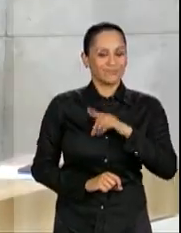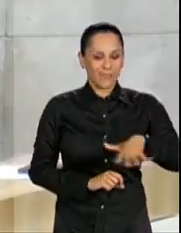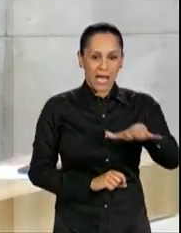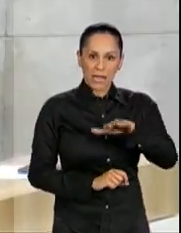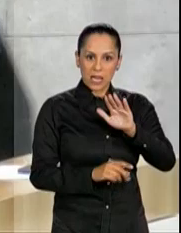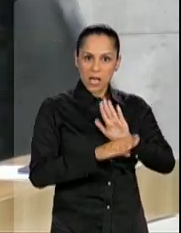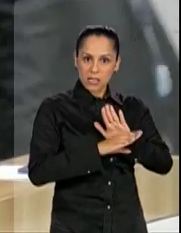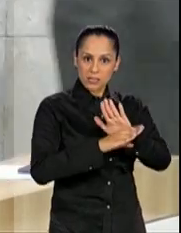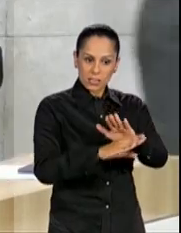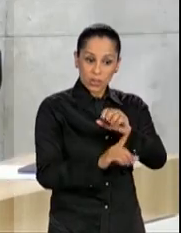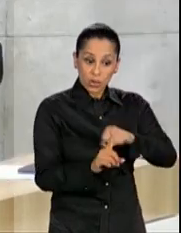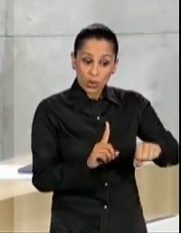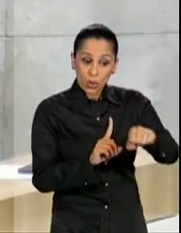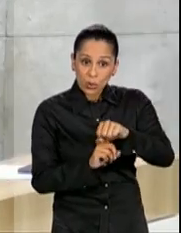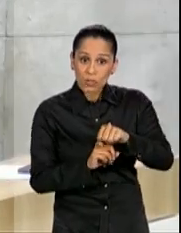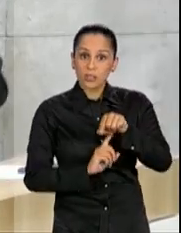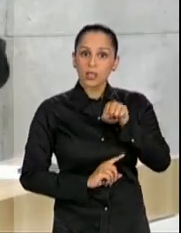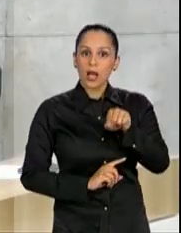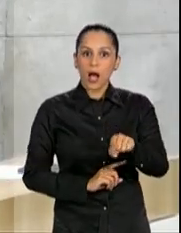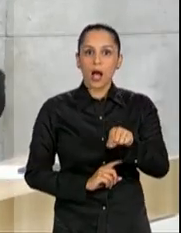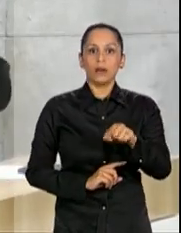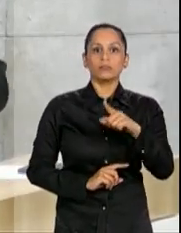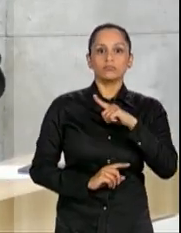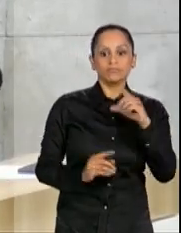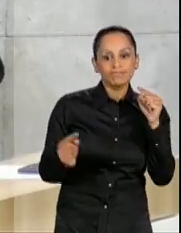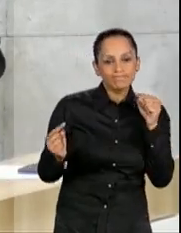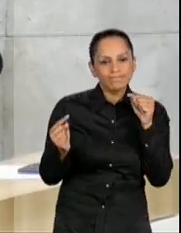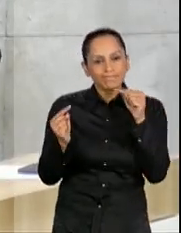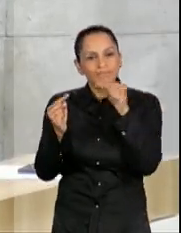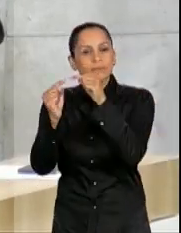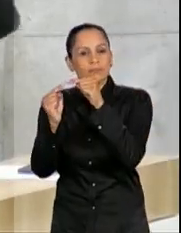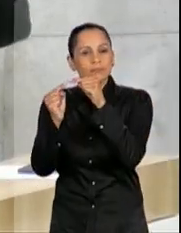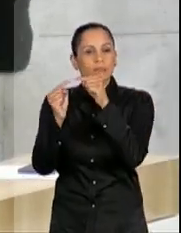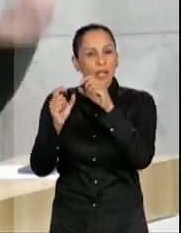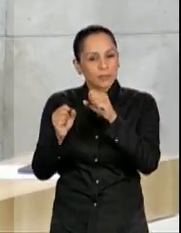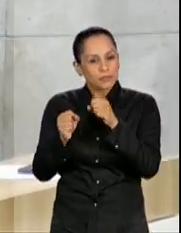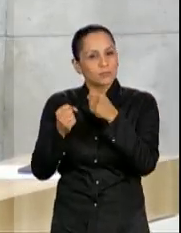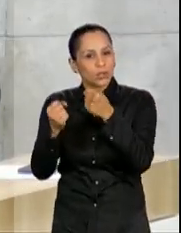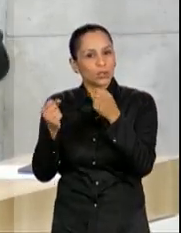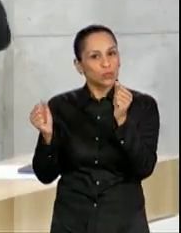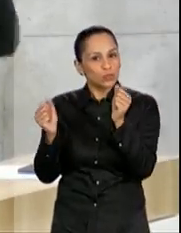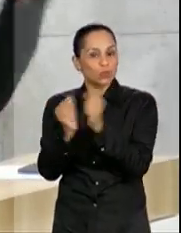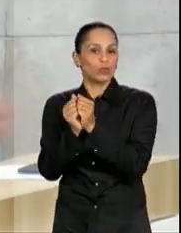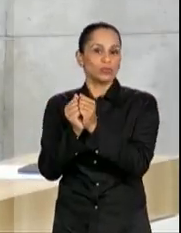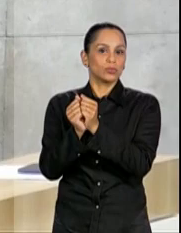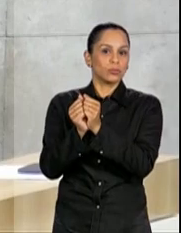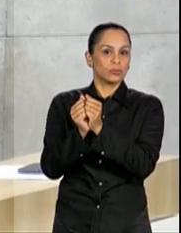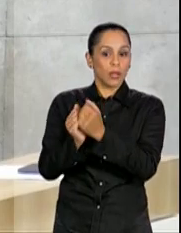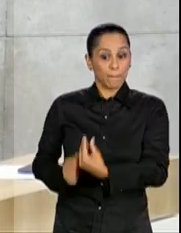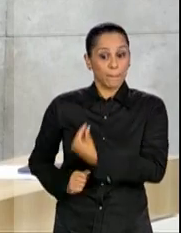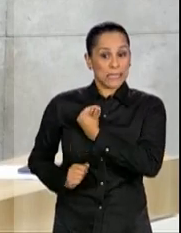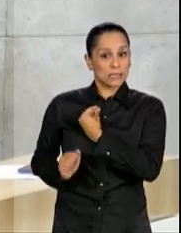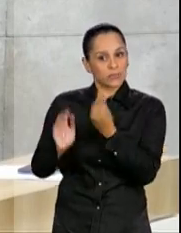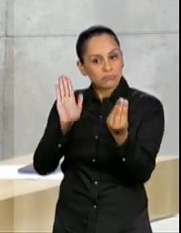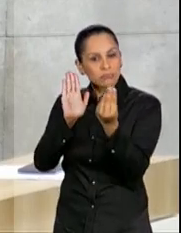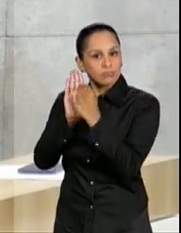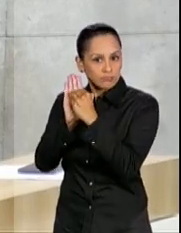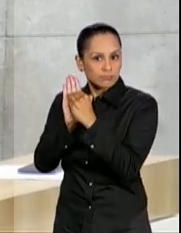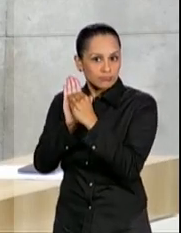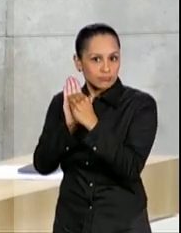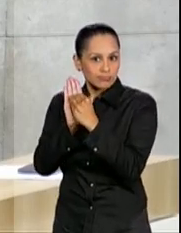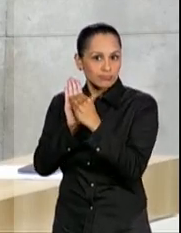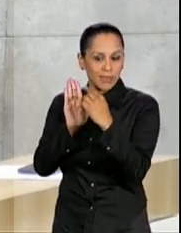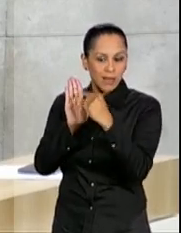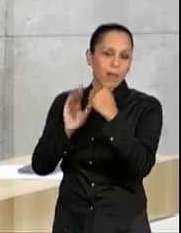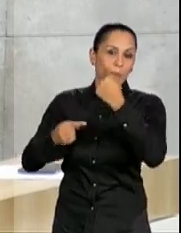presença e uma participação mais forte dentro de uma política de drogas, uma política sobre drogas. Aliás, um outro ponto